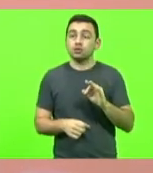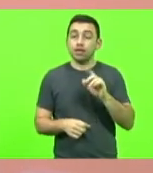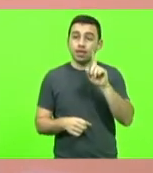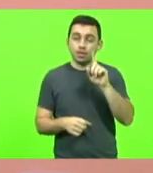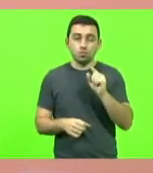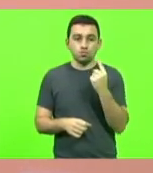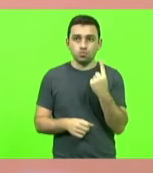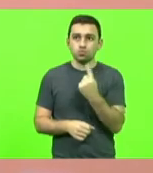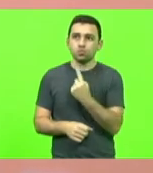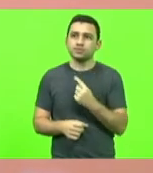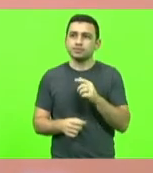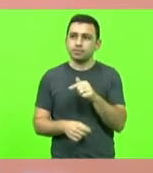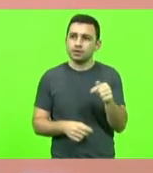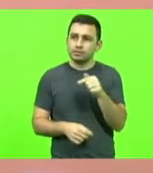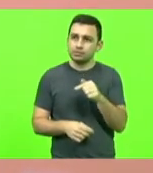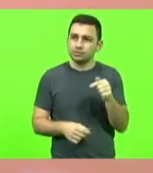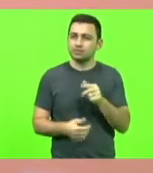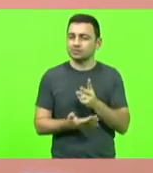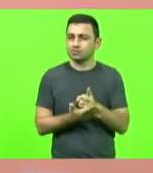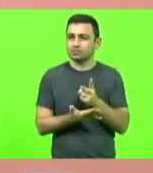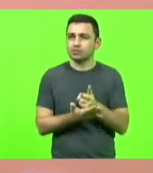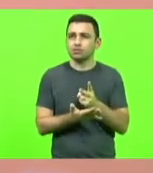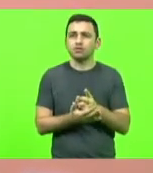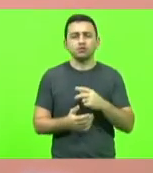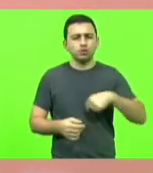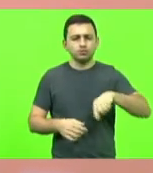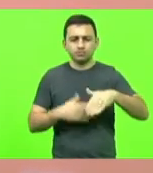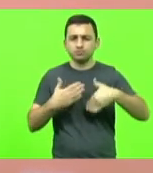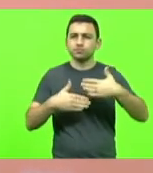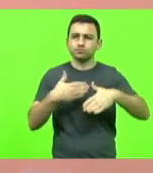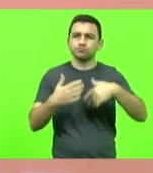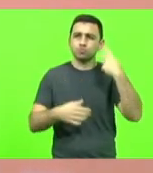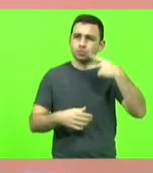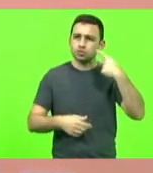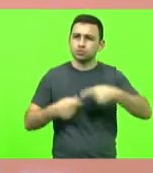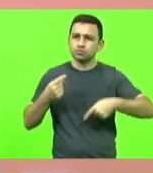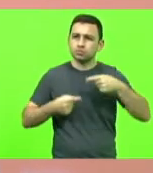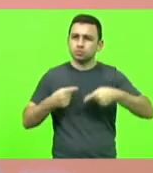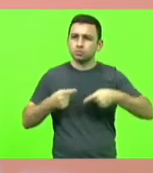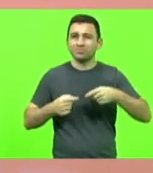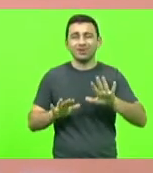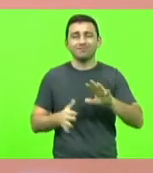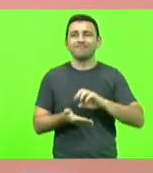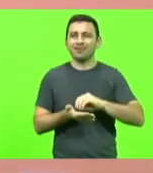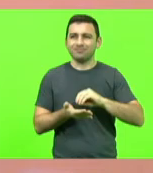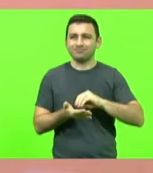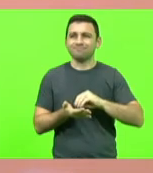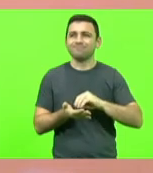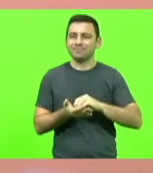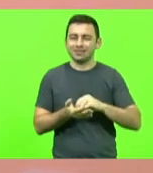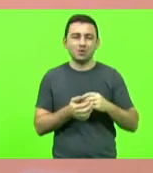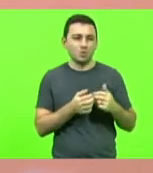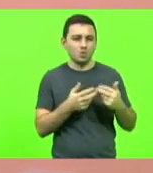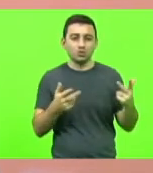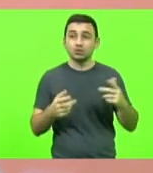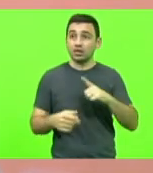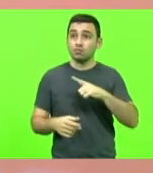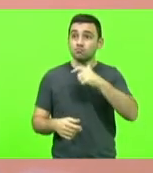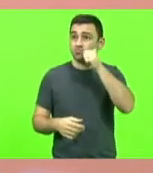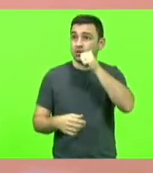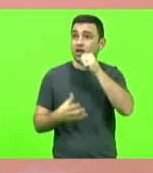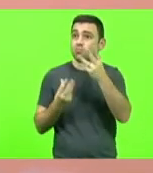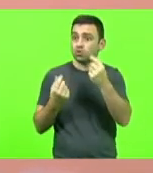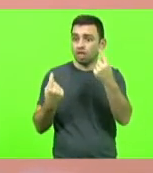avançado nas políticas públicas mas há ainda o muito que fazer muitas são ameaçadas e tem